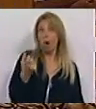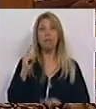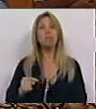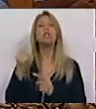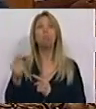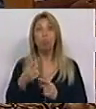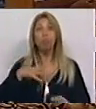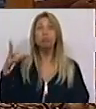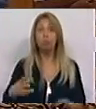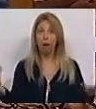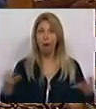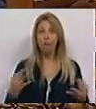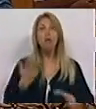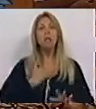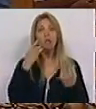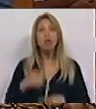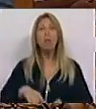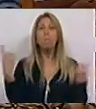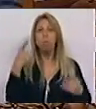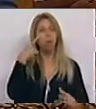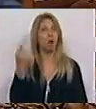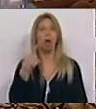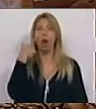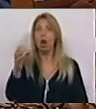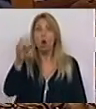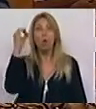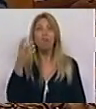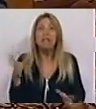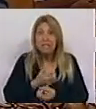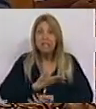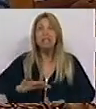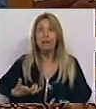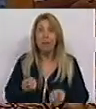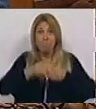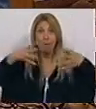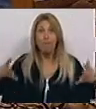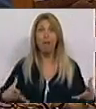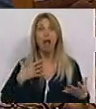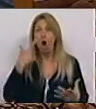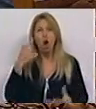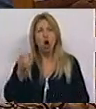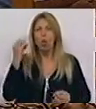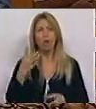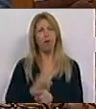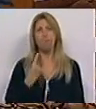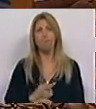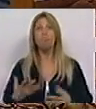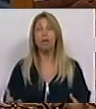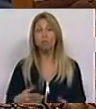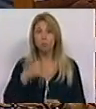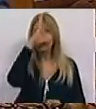dívida pública do que há memória e tem mais desemprego do que tinha nessa altura. Este Governo falhou e falhou